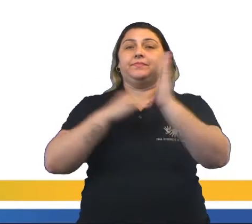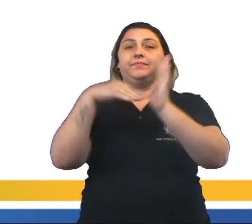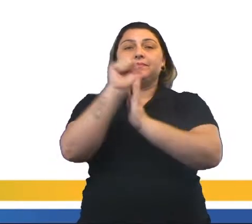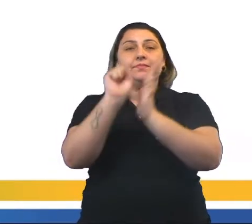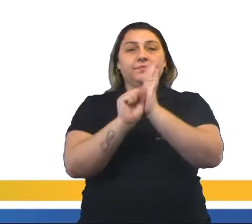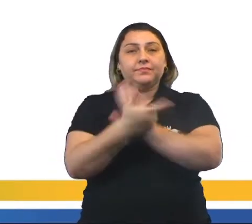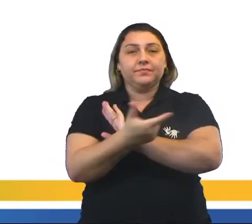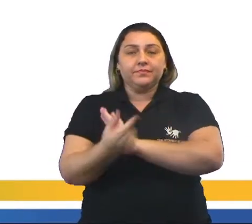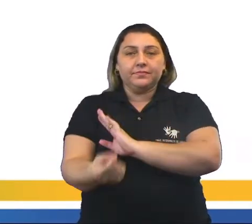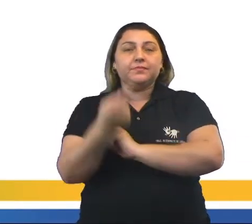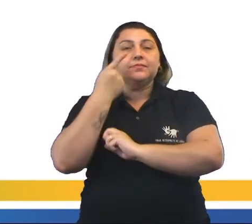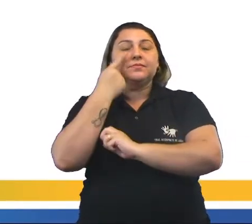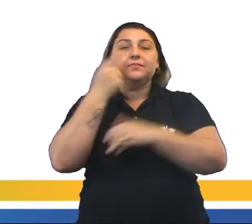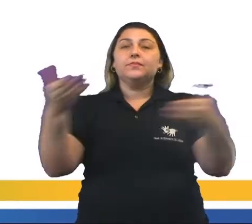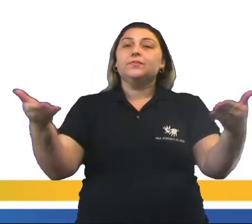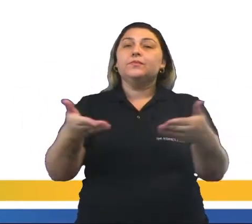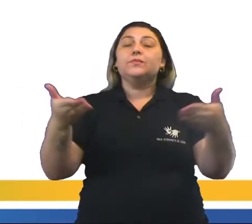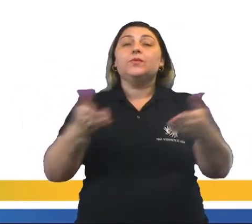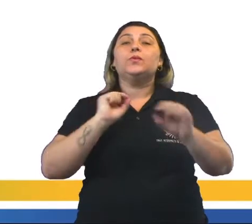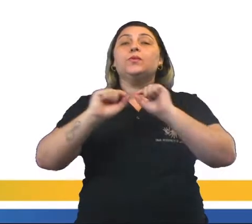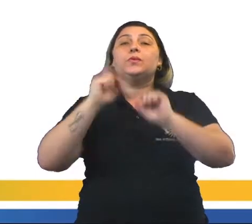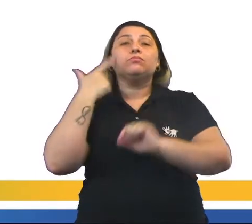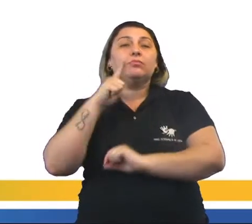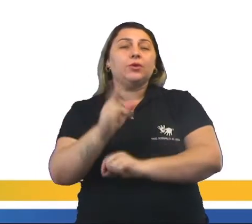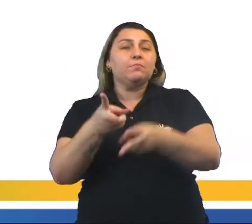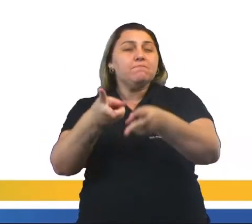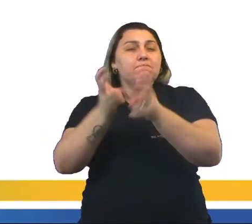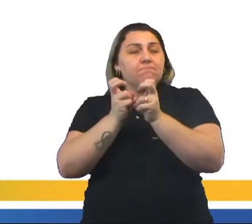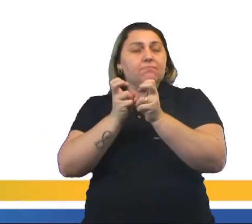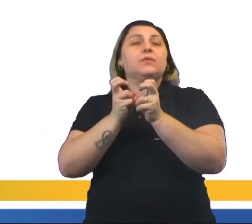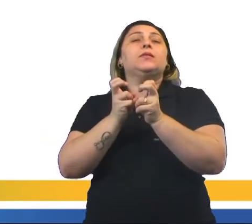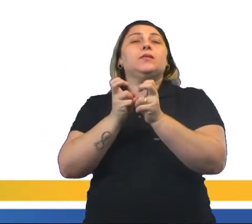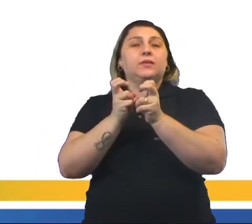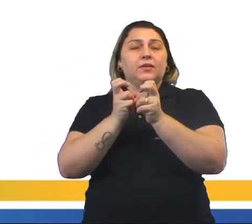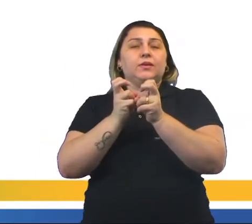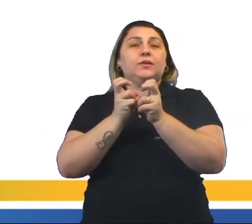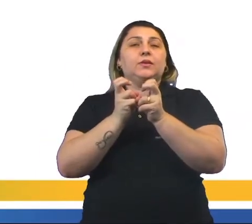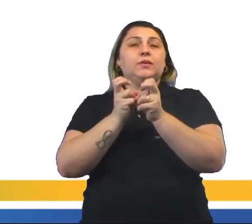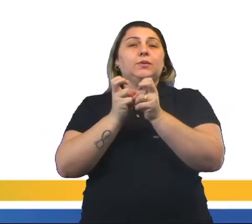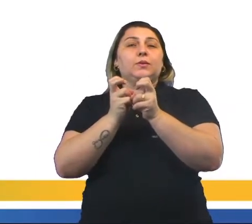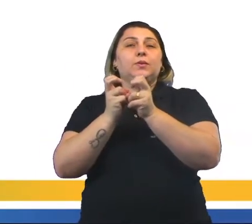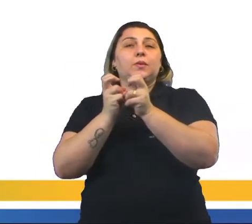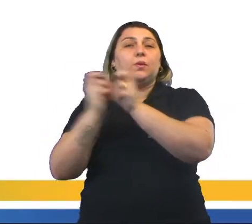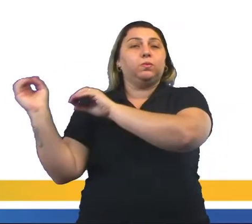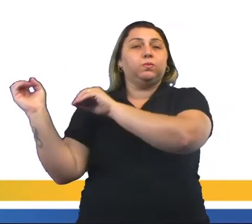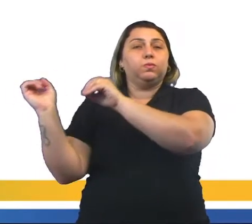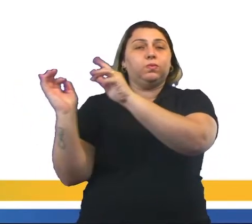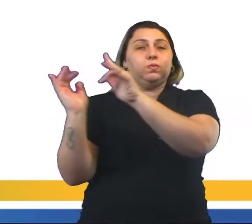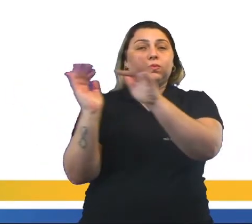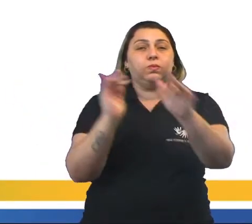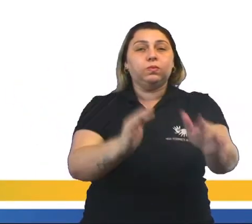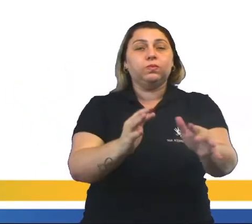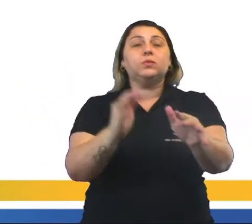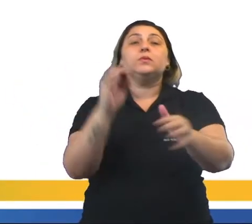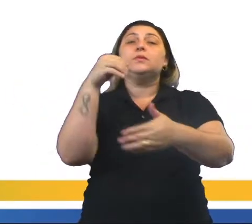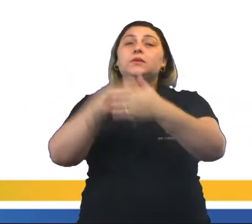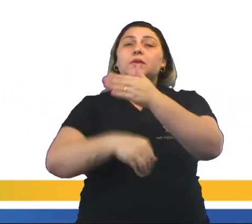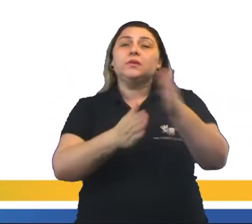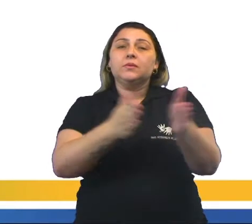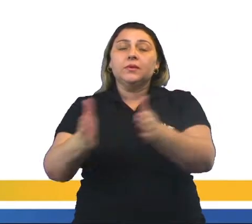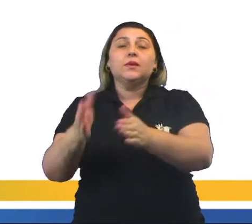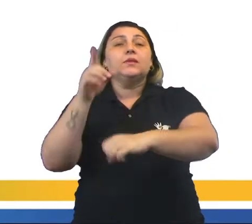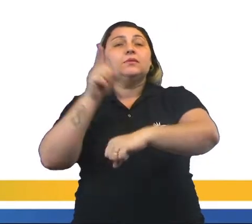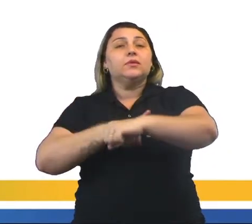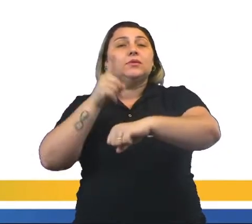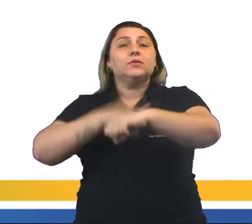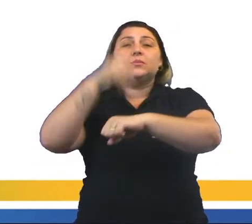século XX. Vamos ver agora o que a gente consegue perceber nesses fluxos migratórios dentro desse período. Na época em que o